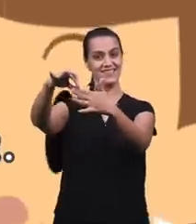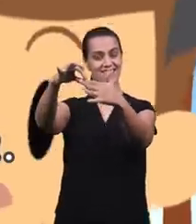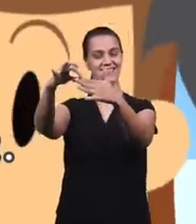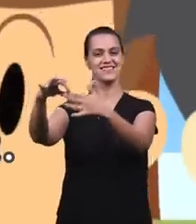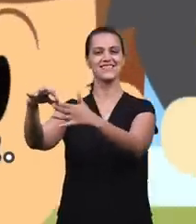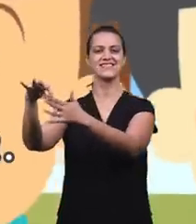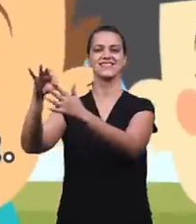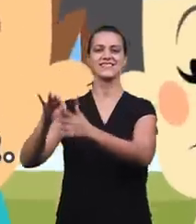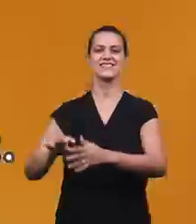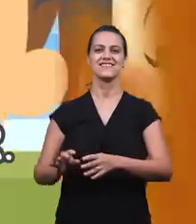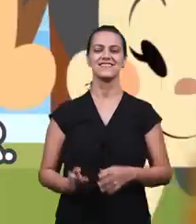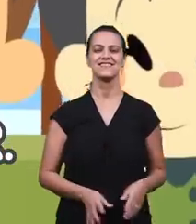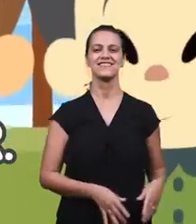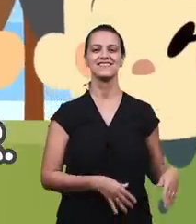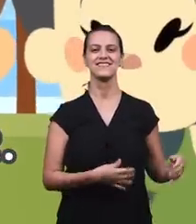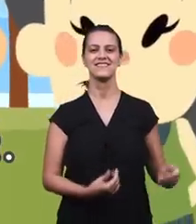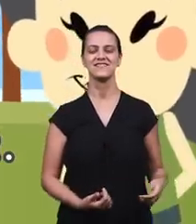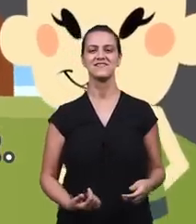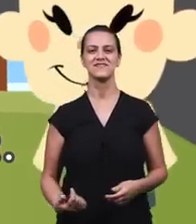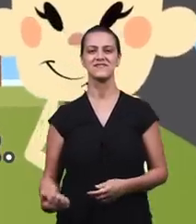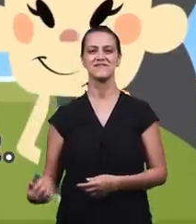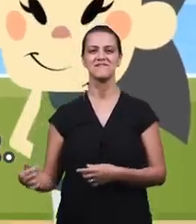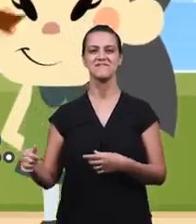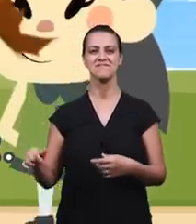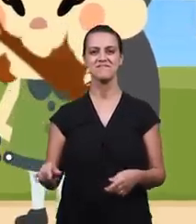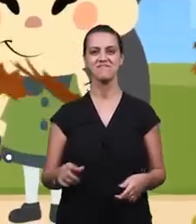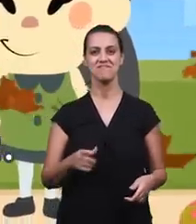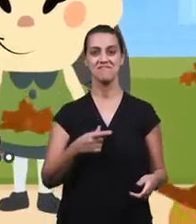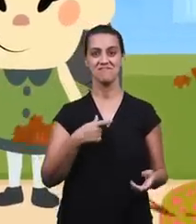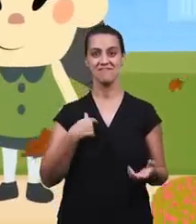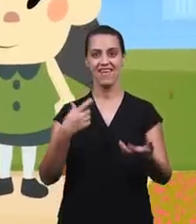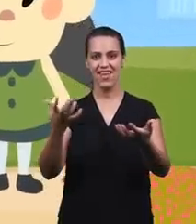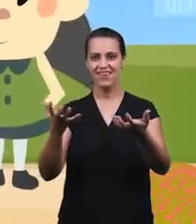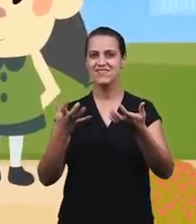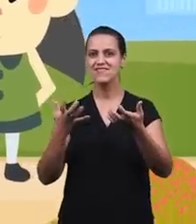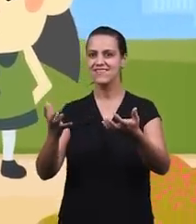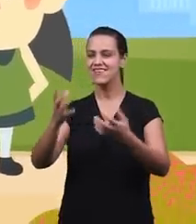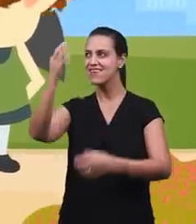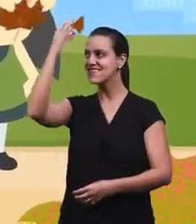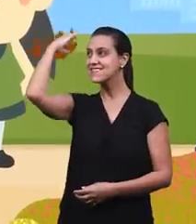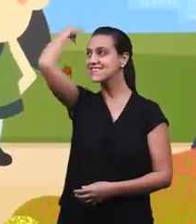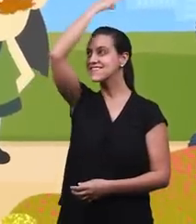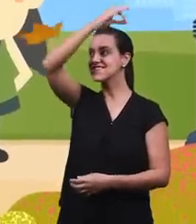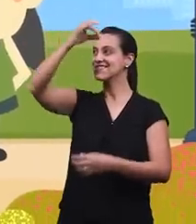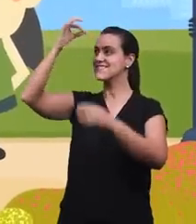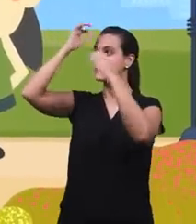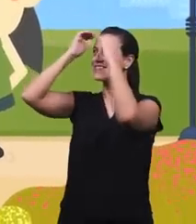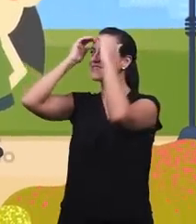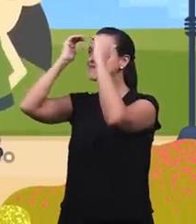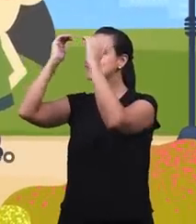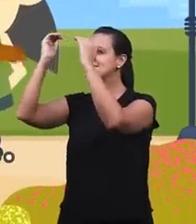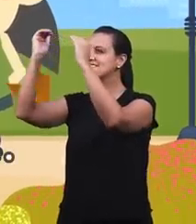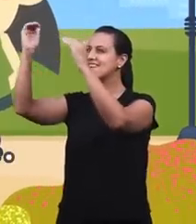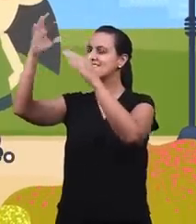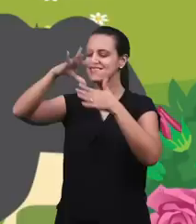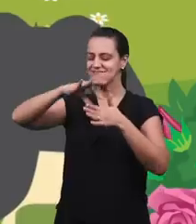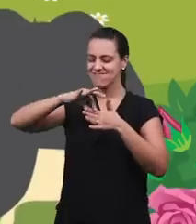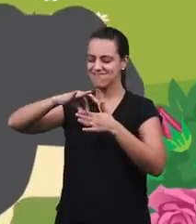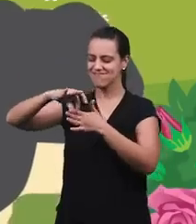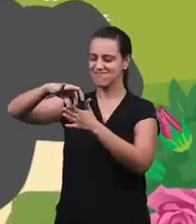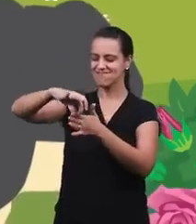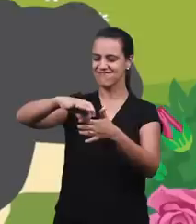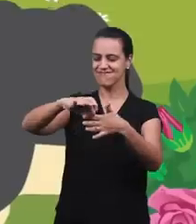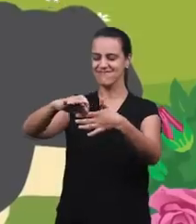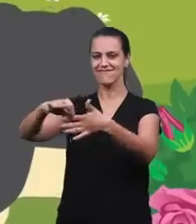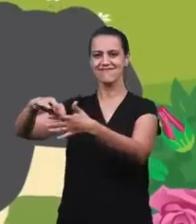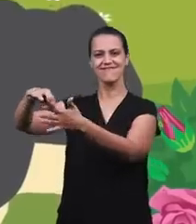Espírito Santo mandar Eu também quero estar onde